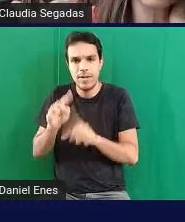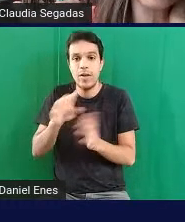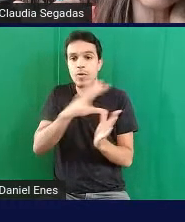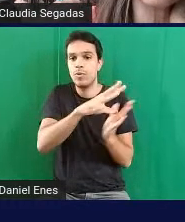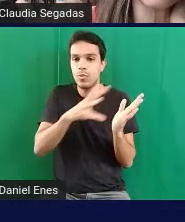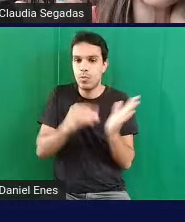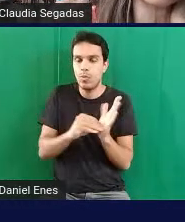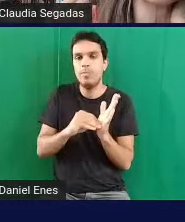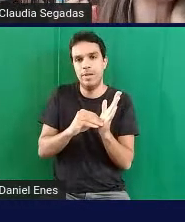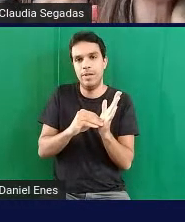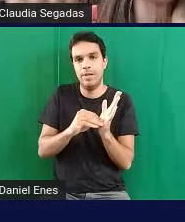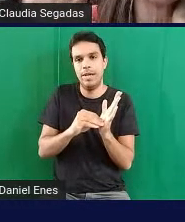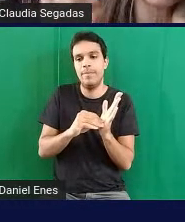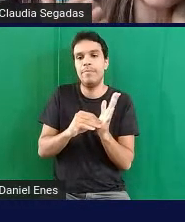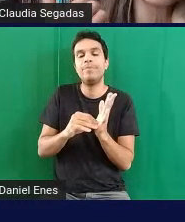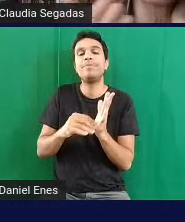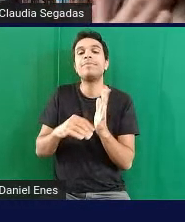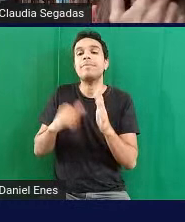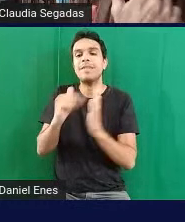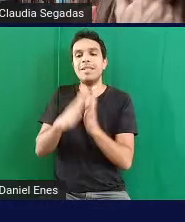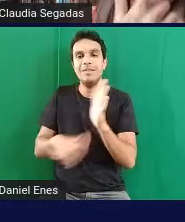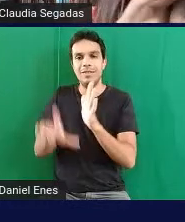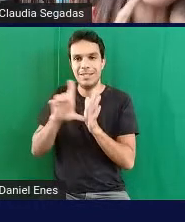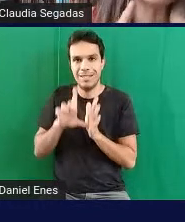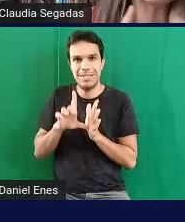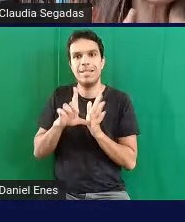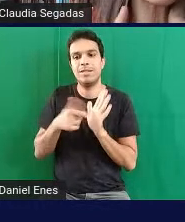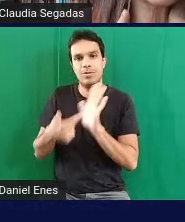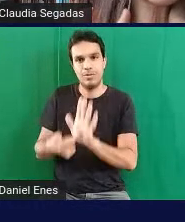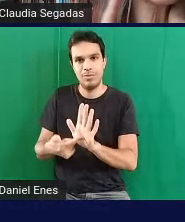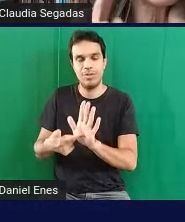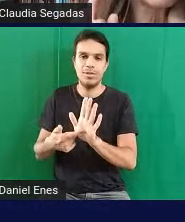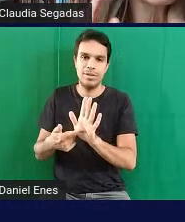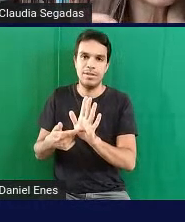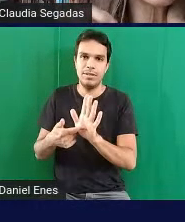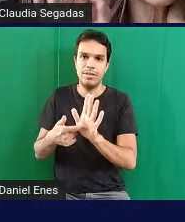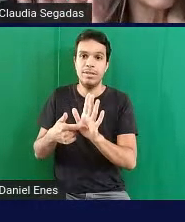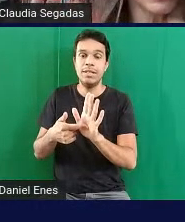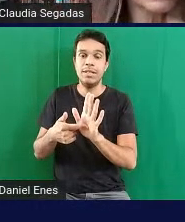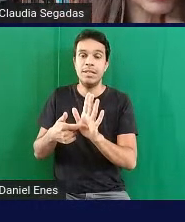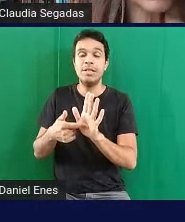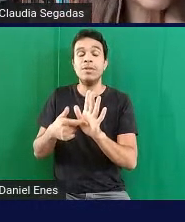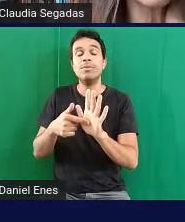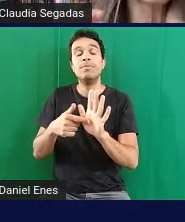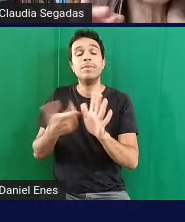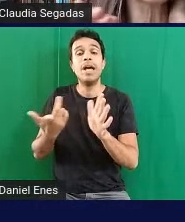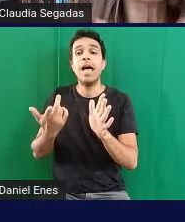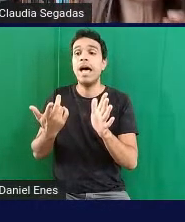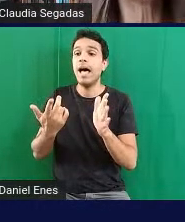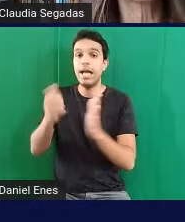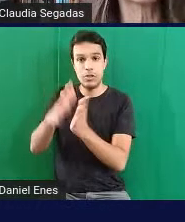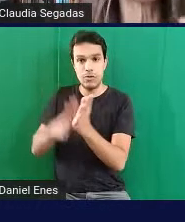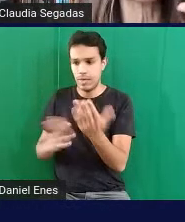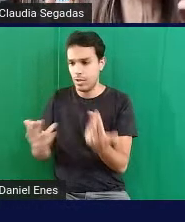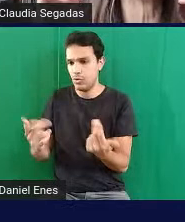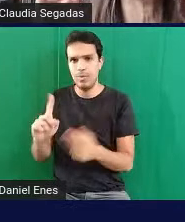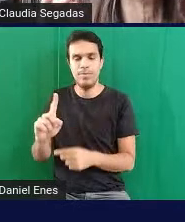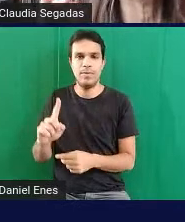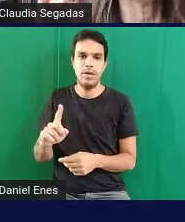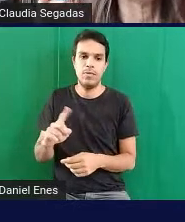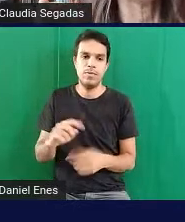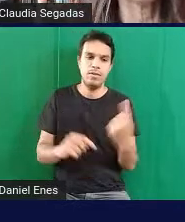que eu mostrei no slide anterior não são atividades iguais porque numa a gente está